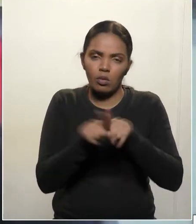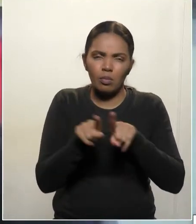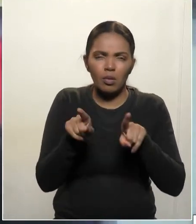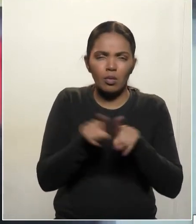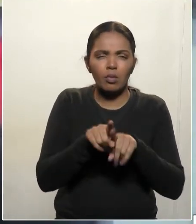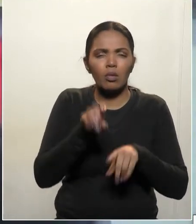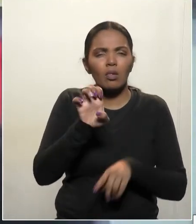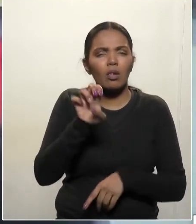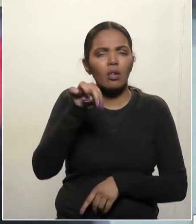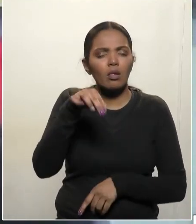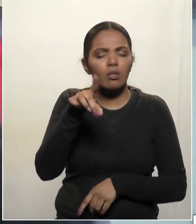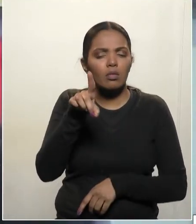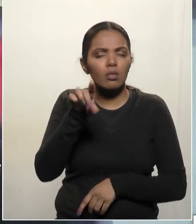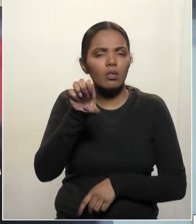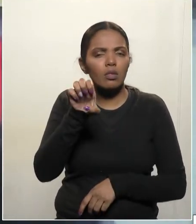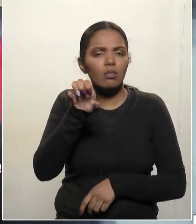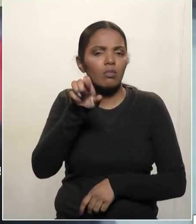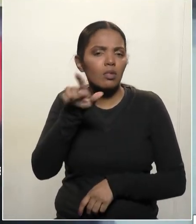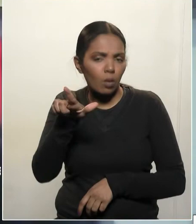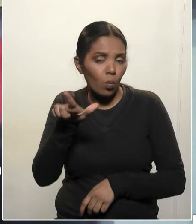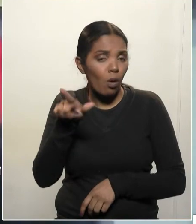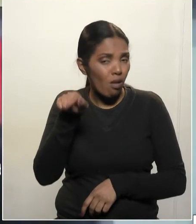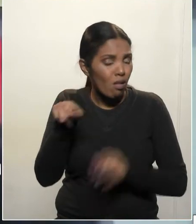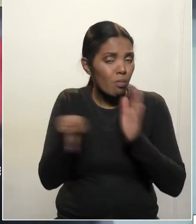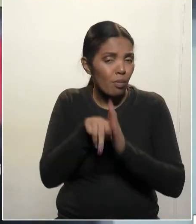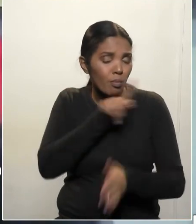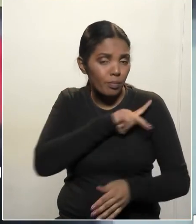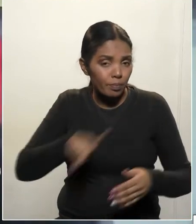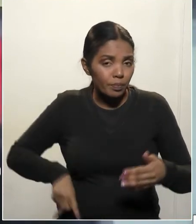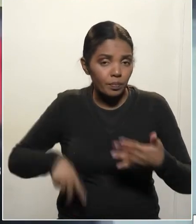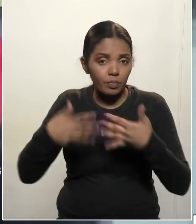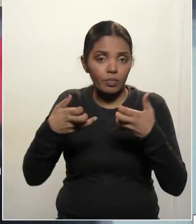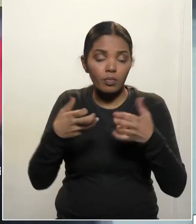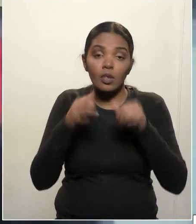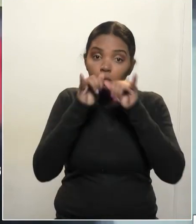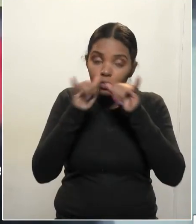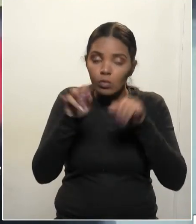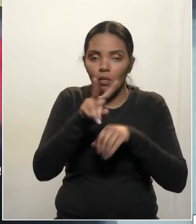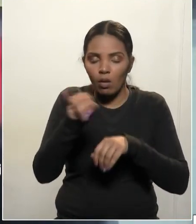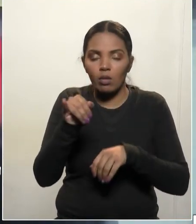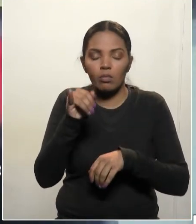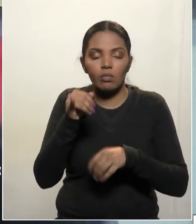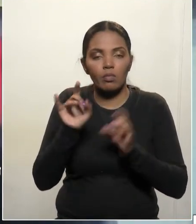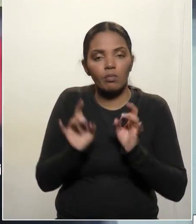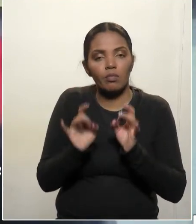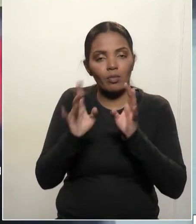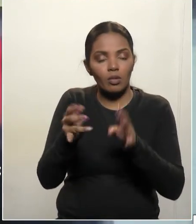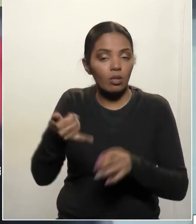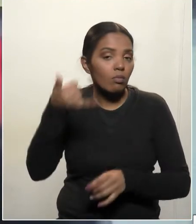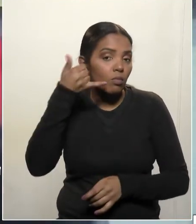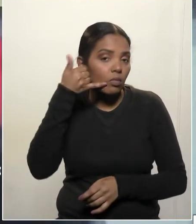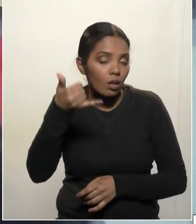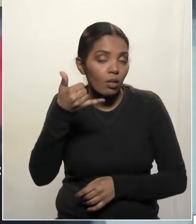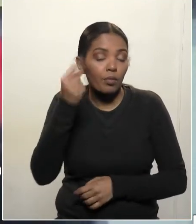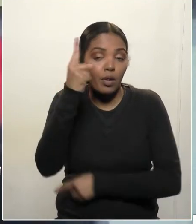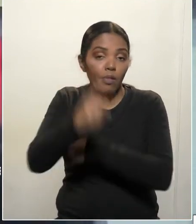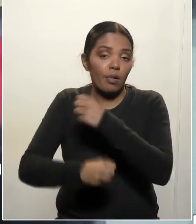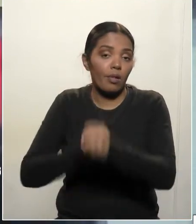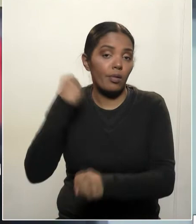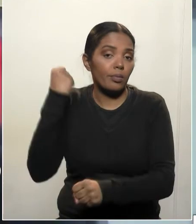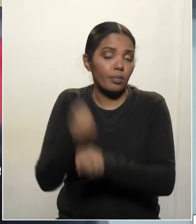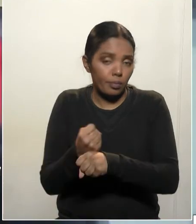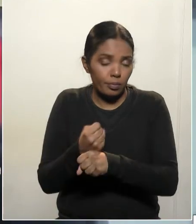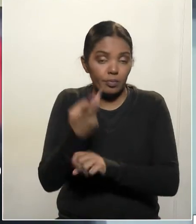Copial Telecom, anunciaram a venda da Copial Telecom para o primeiro trimestre do ano que vem. Isso aí é uma discussão que nós ainda vamos ter muito,